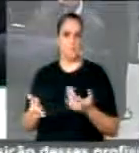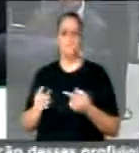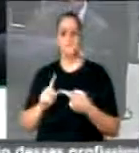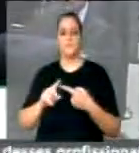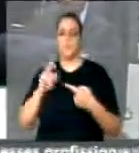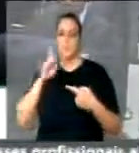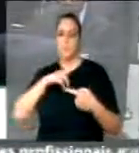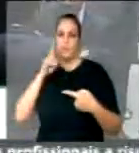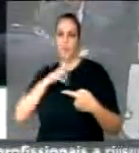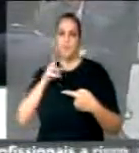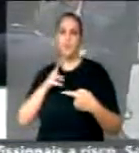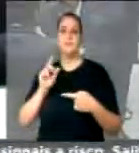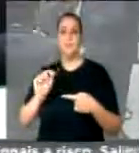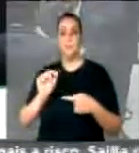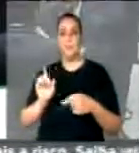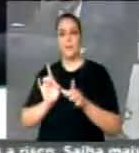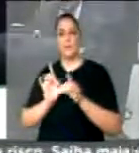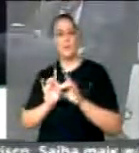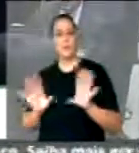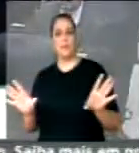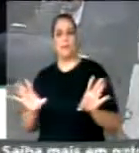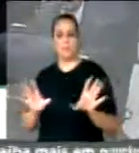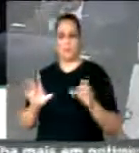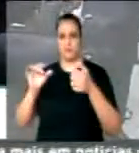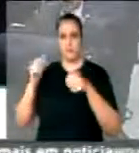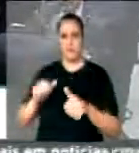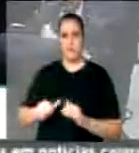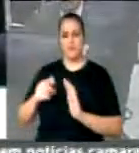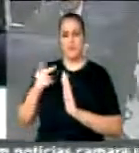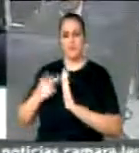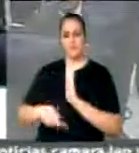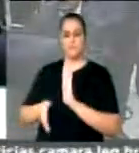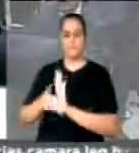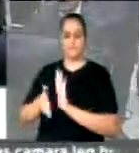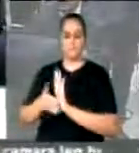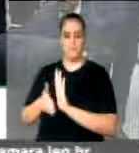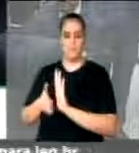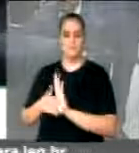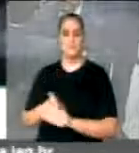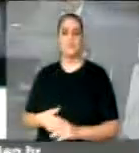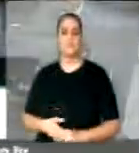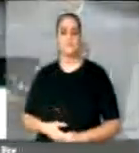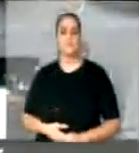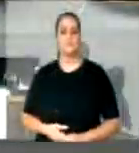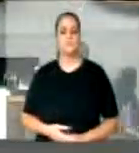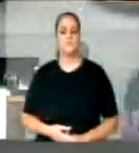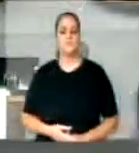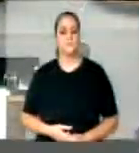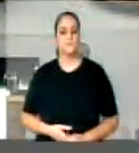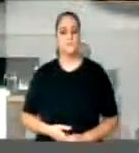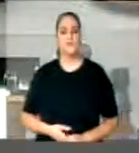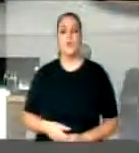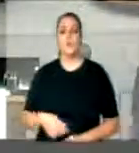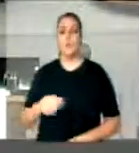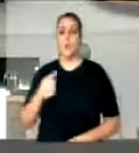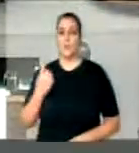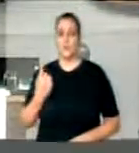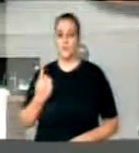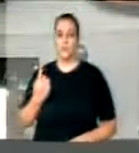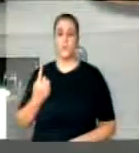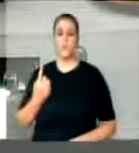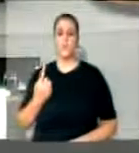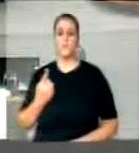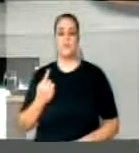urgência, ou seja, autorização para que essa proposta seja votada aqui diretamente no plenário quanto o mérito, entre elas está uma que proíbe